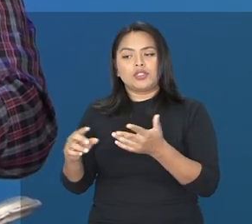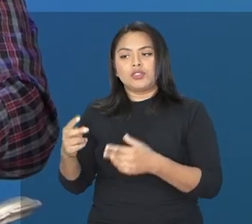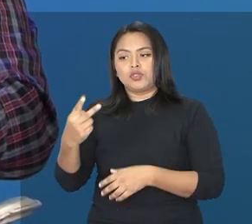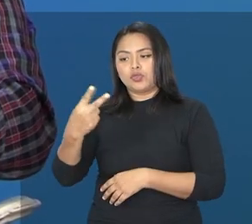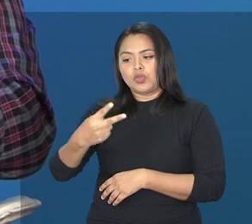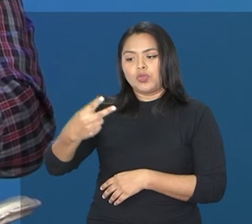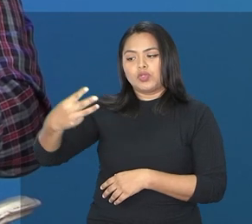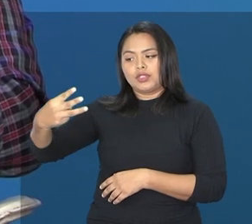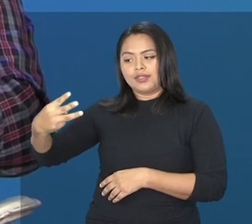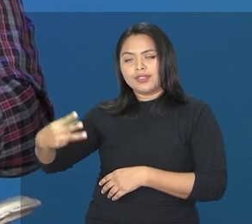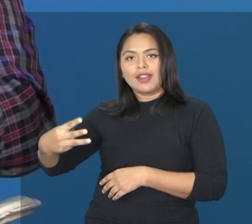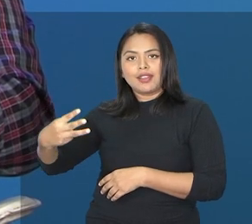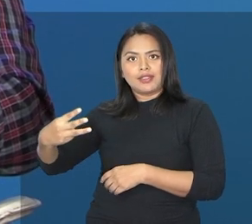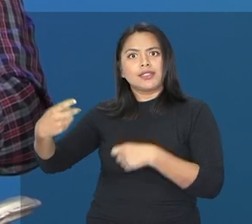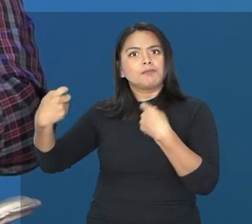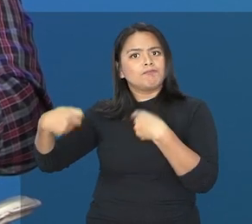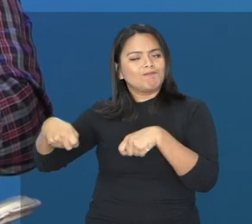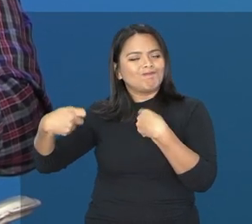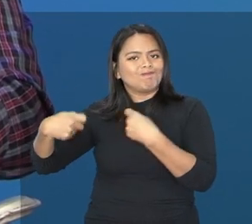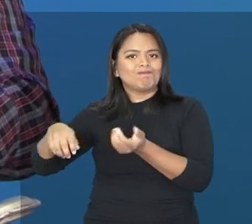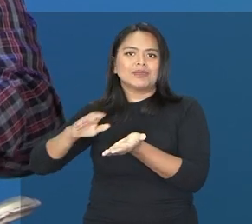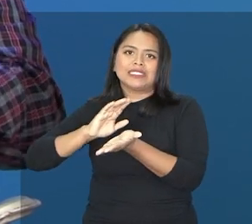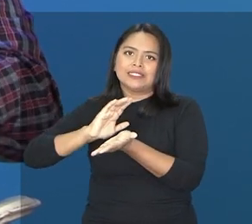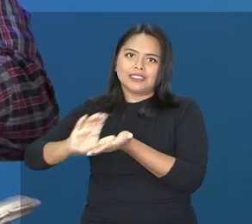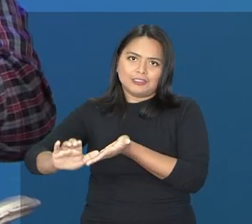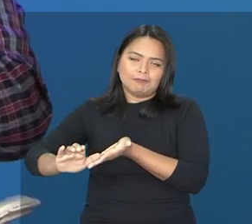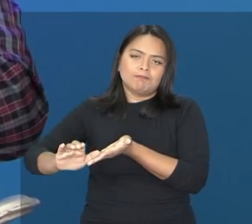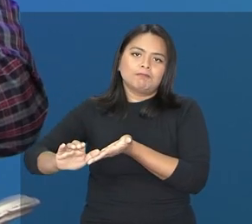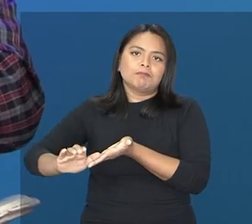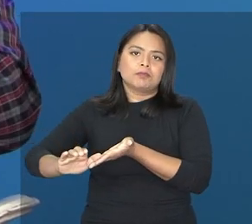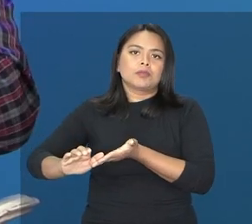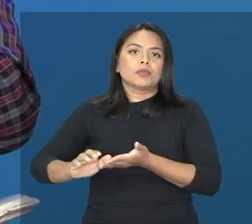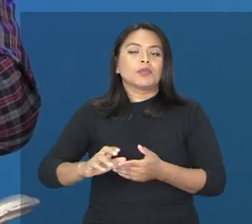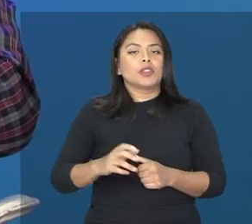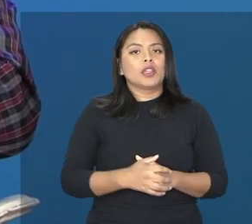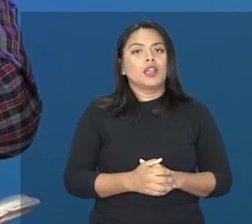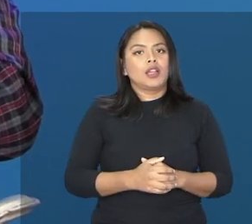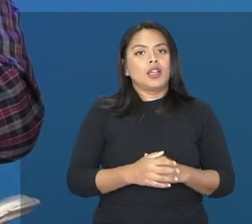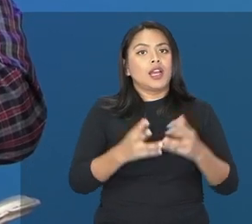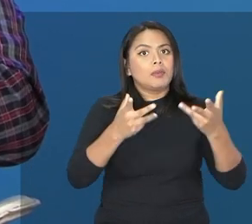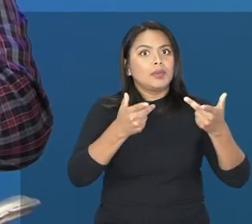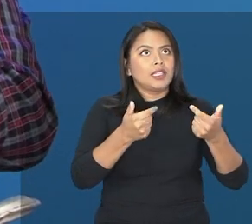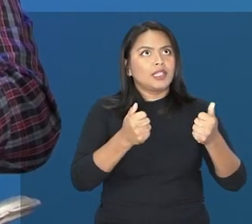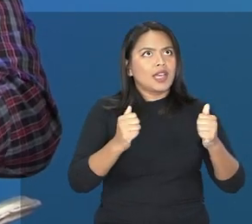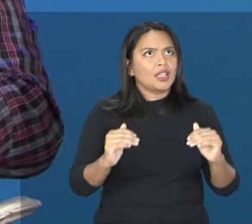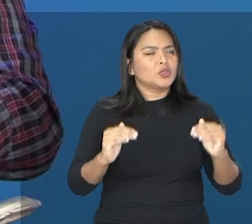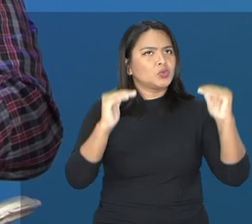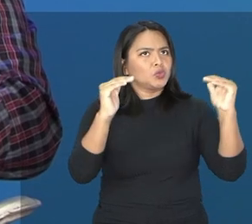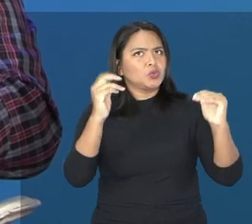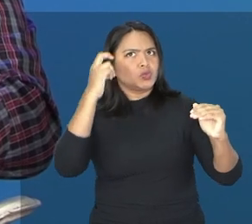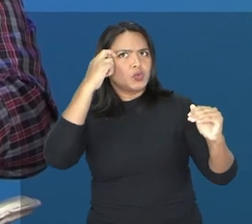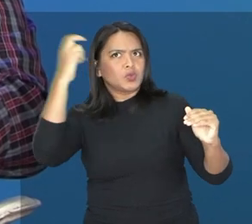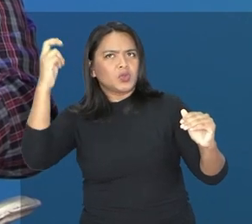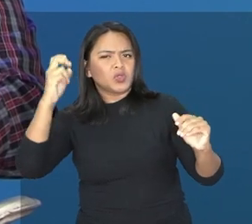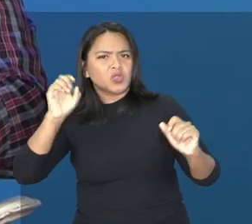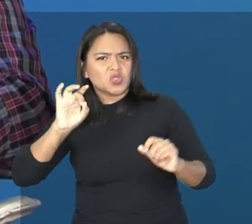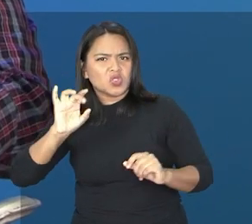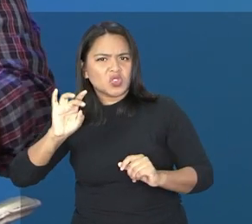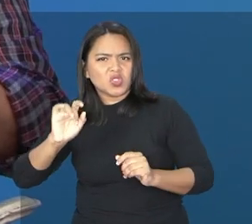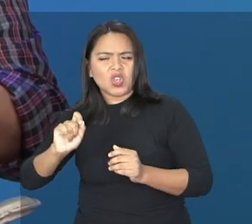dependem muito de recursos, muito de recursos. altas habilidades de superdotação não se faz apenas com quadrigis.